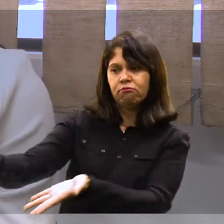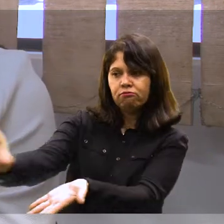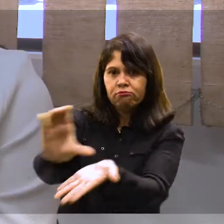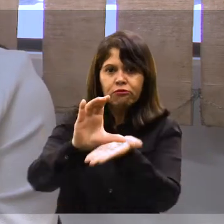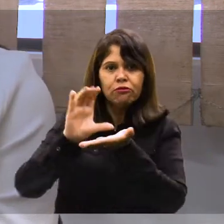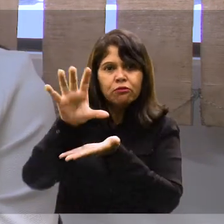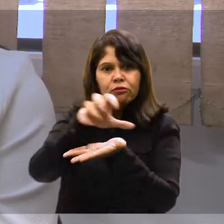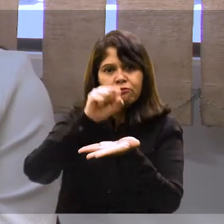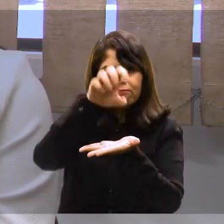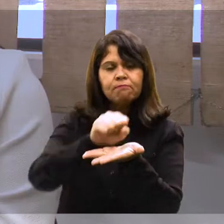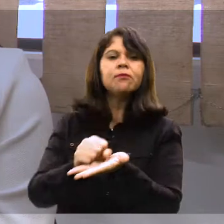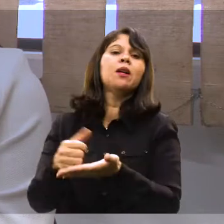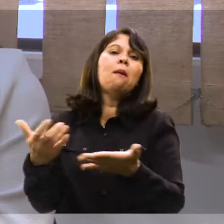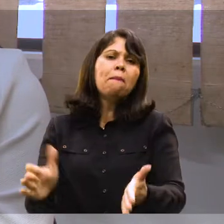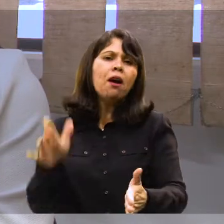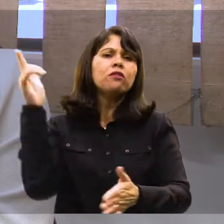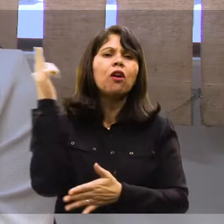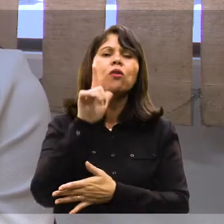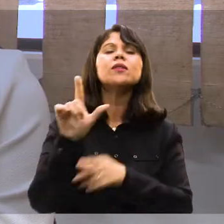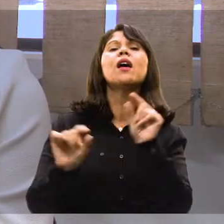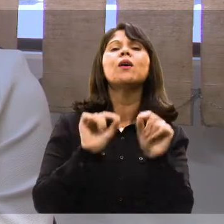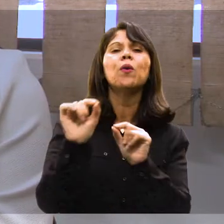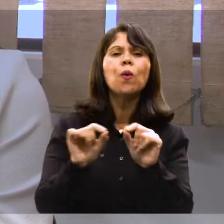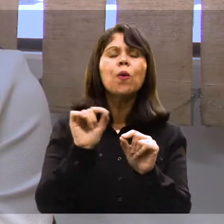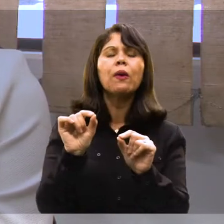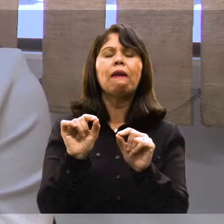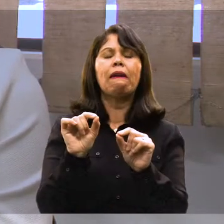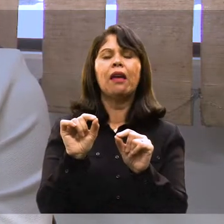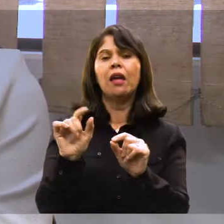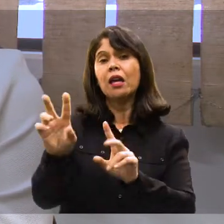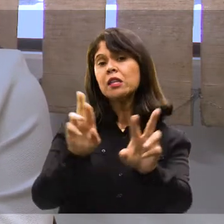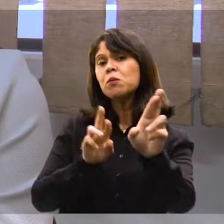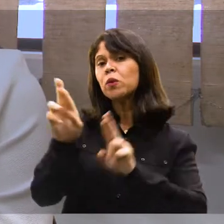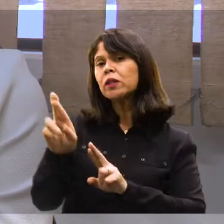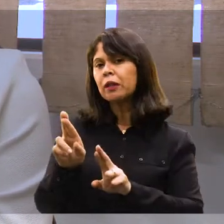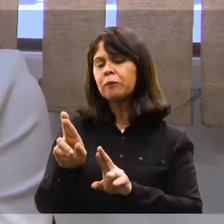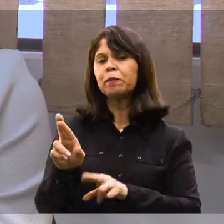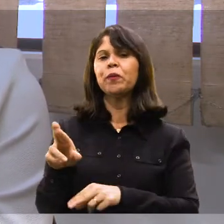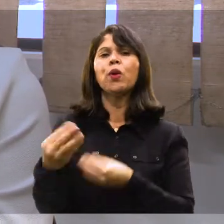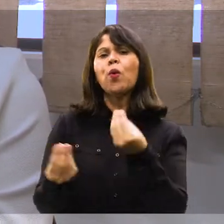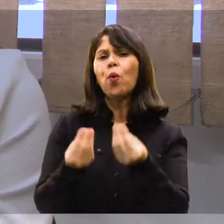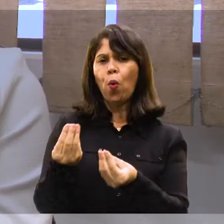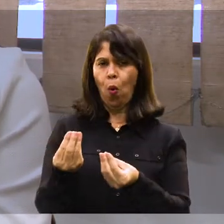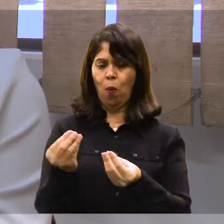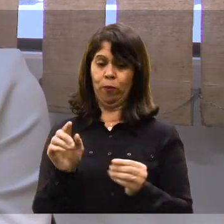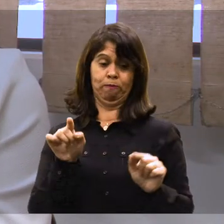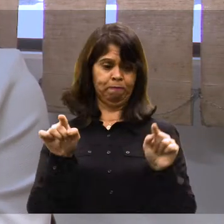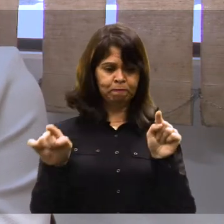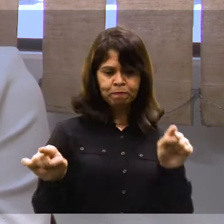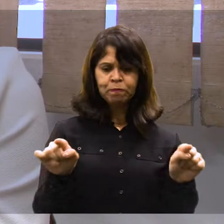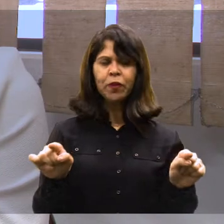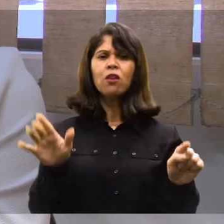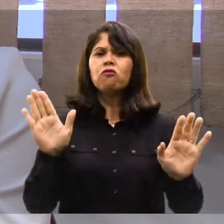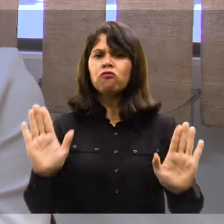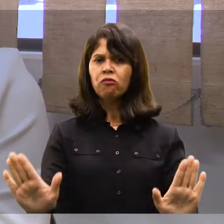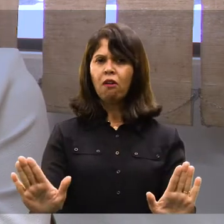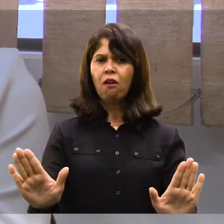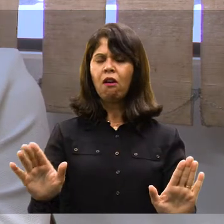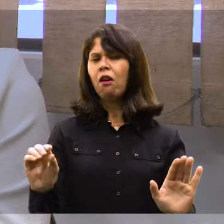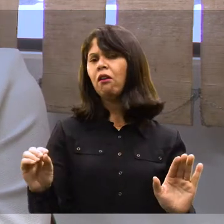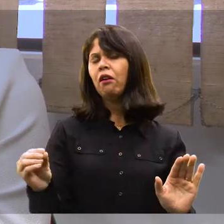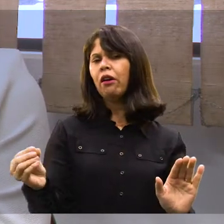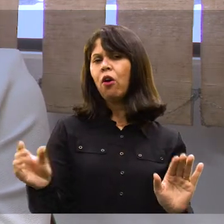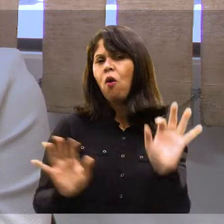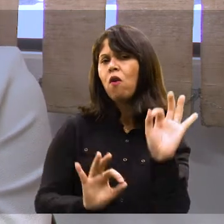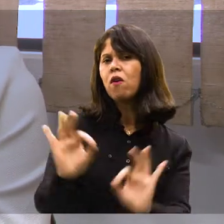mas algumas coisas a gente já consegue mensurar, que é de que modo cada uma dessas redes